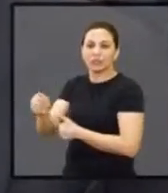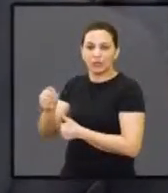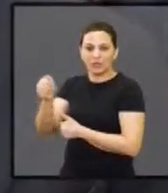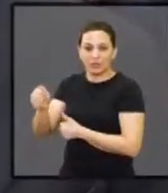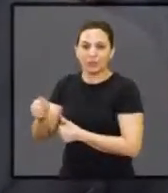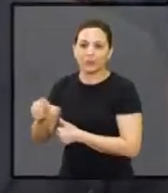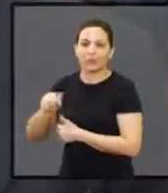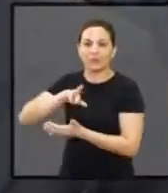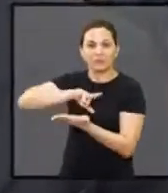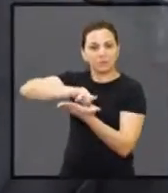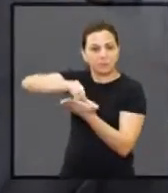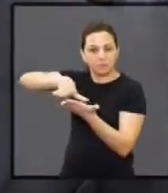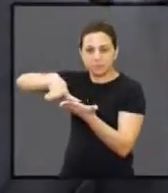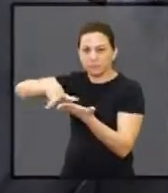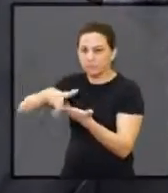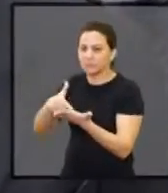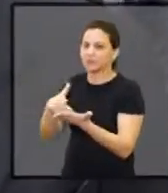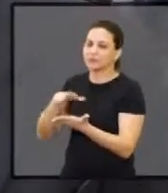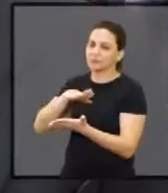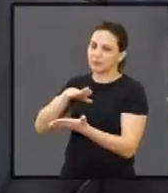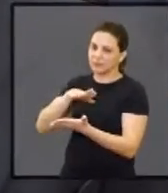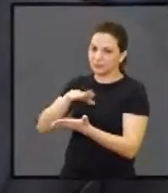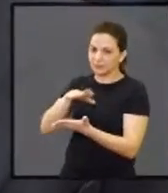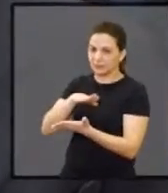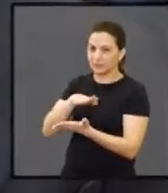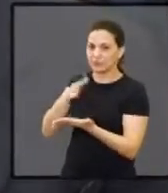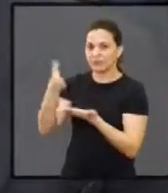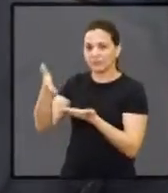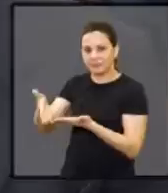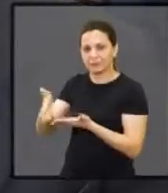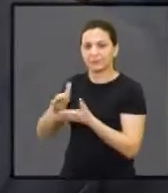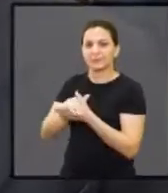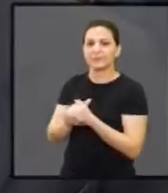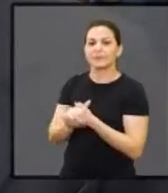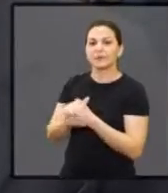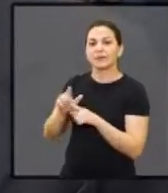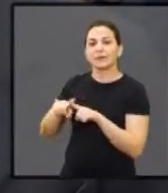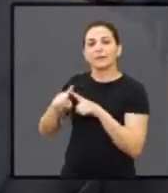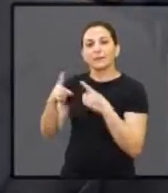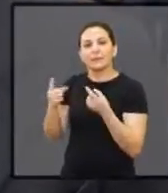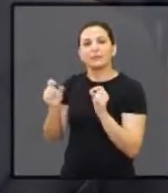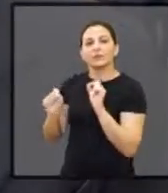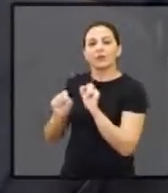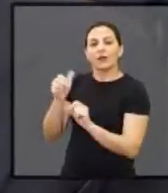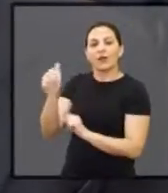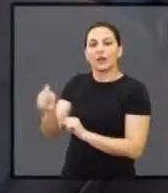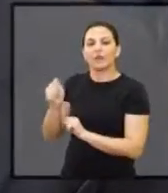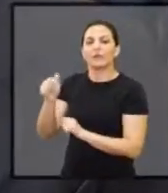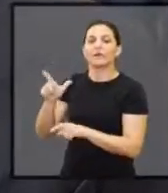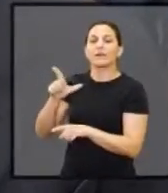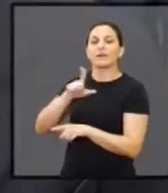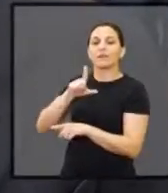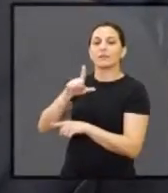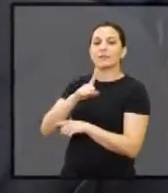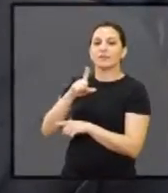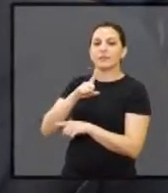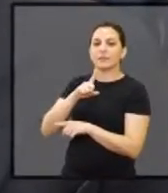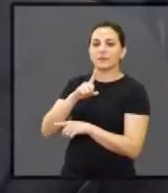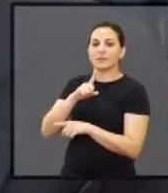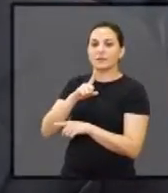como Trabiju, Boa Esperança, Gavião e assim por diante. Mas enfim, Araraquara tem